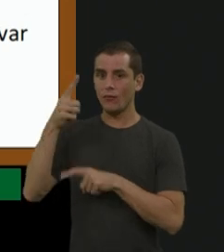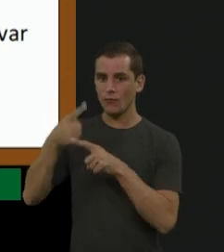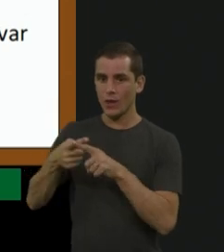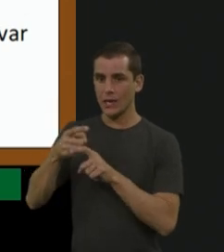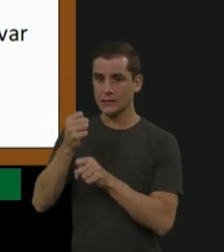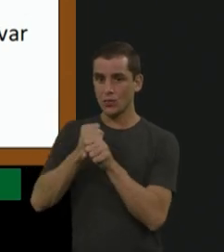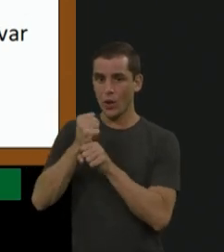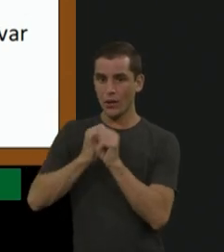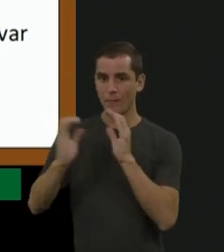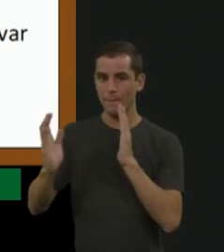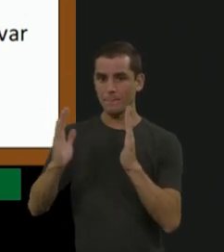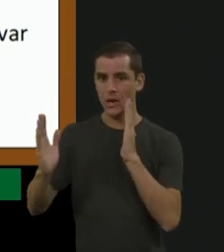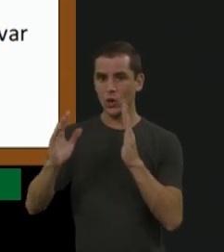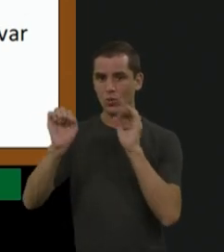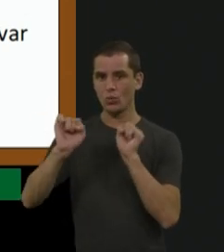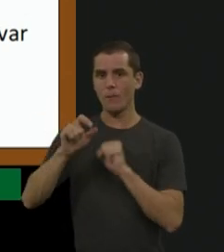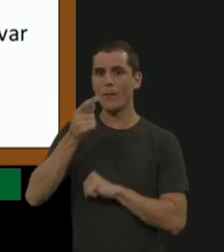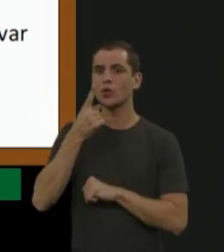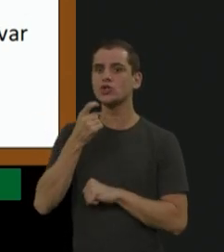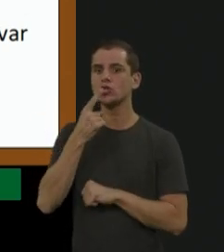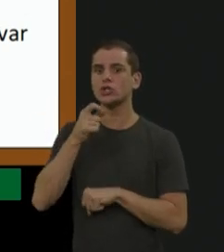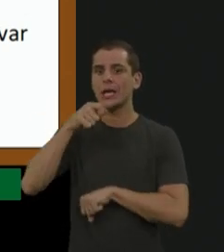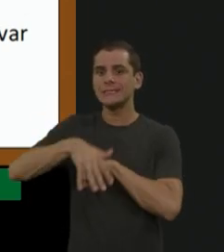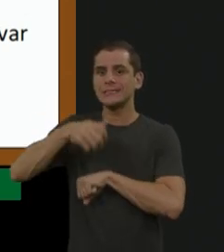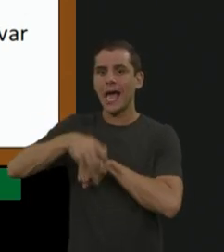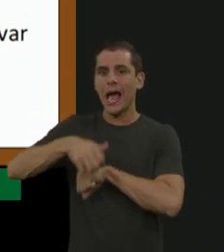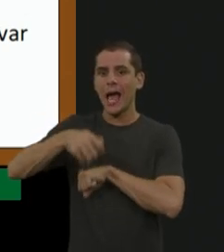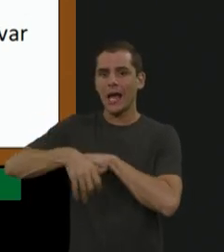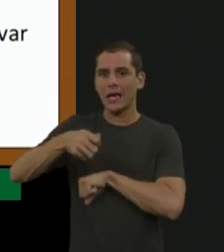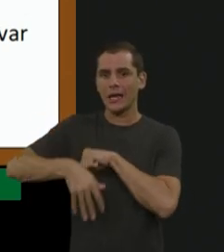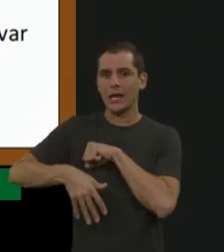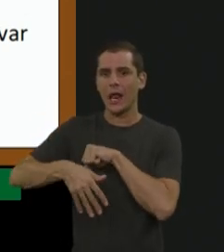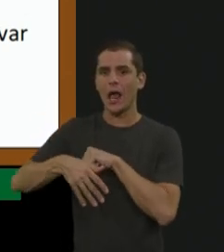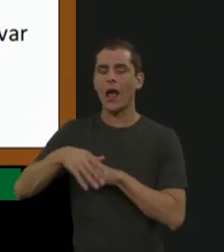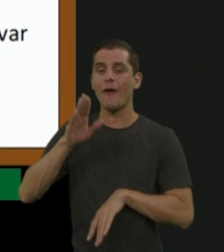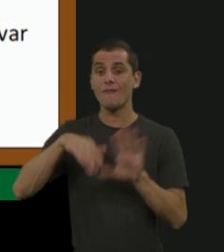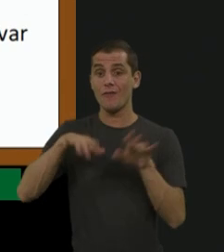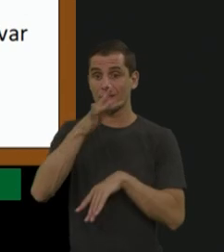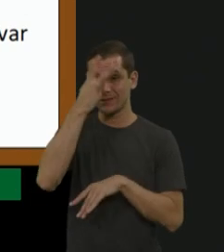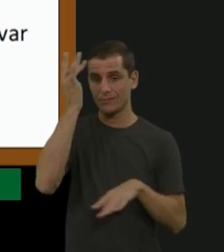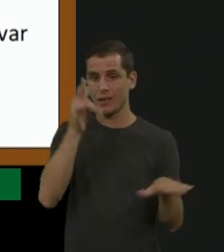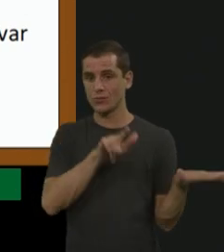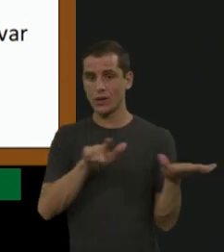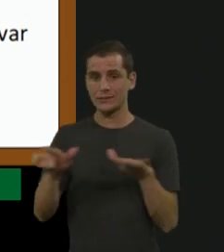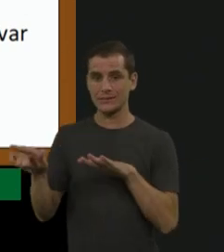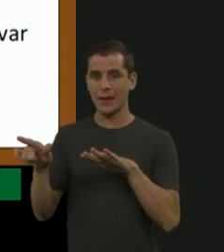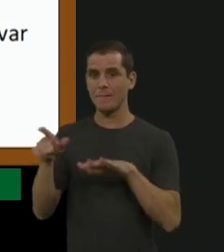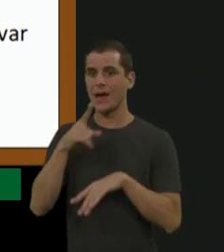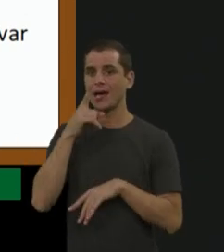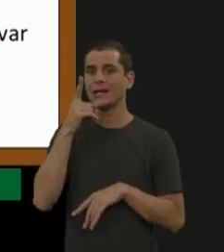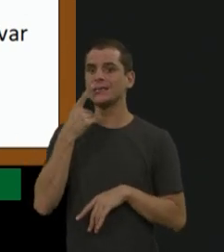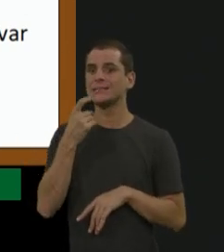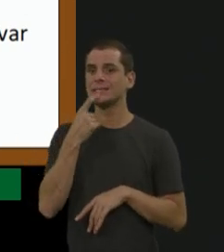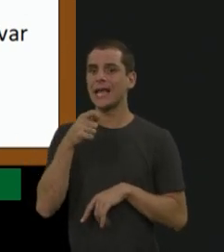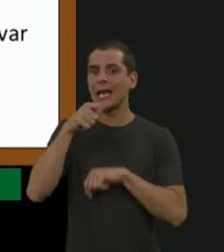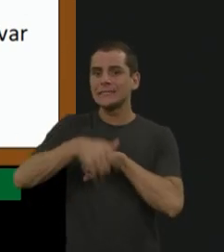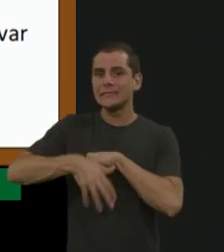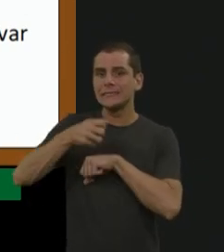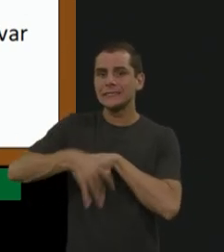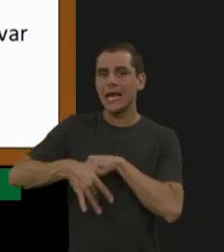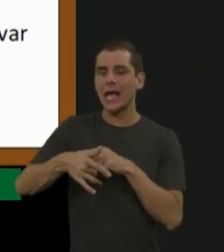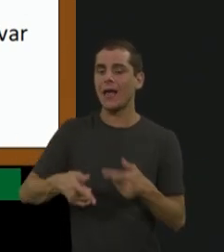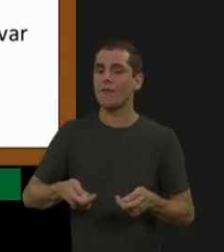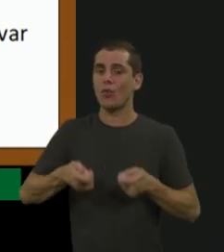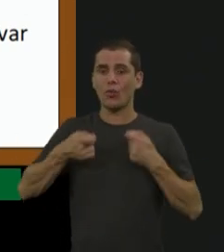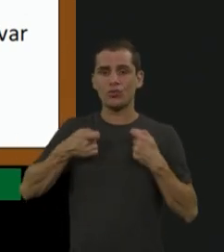o ano tem média 48 semanas, passavam sempre com sangramento e sangramentos às vezes mal controlados,